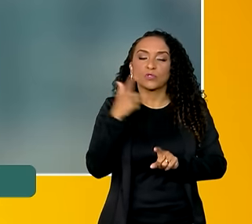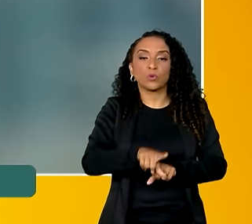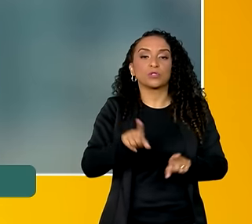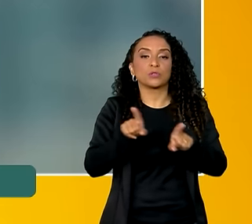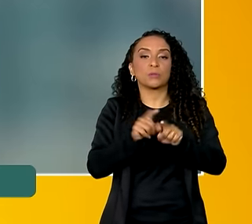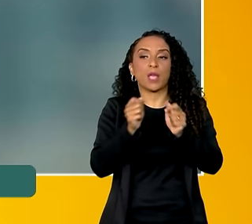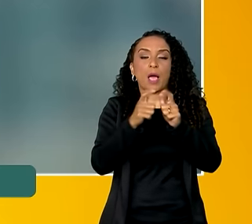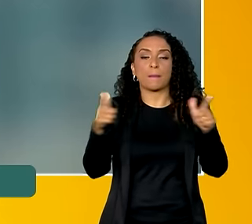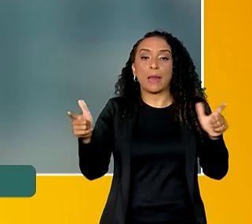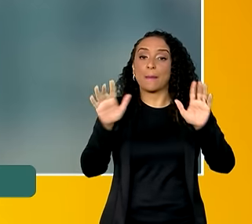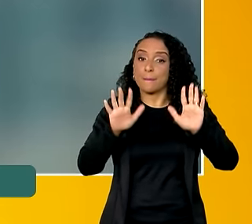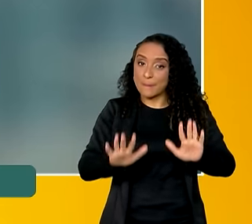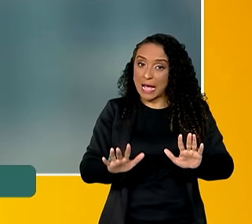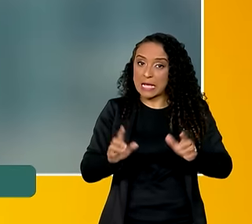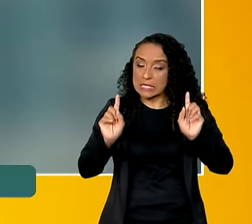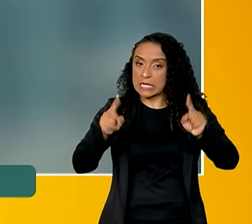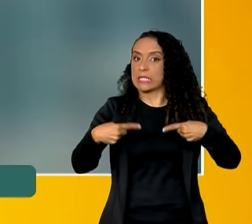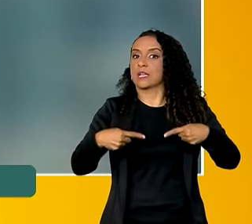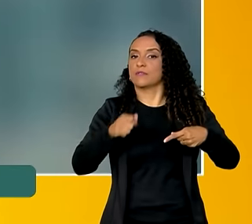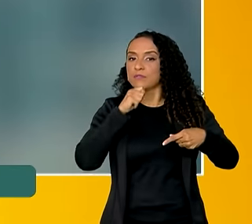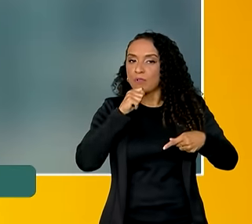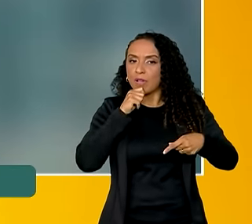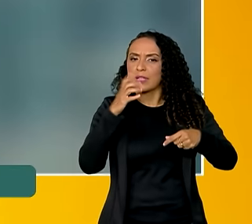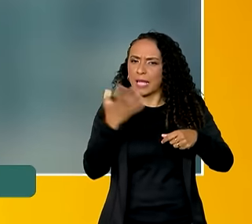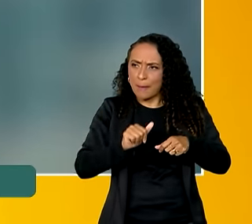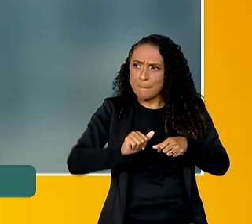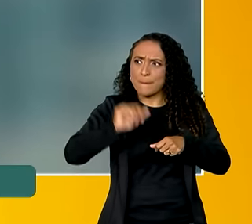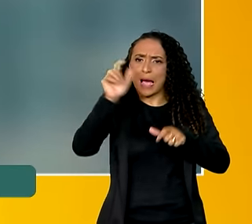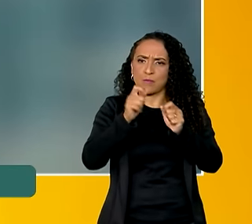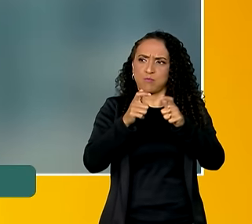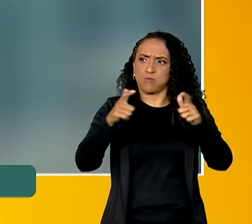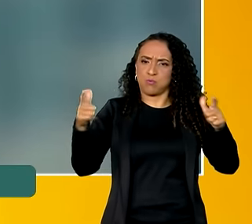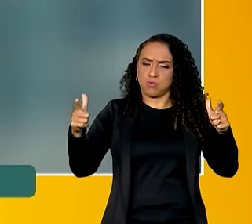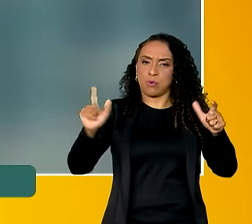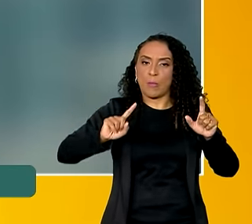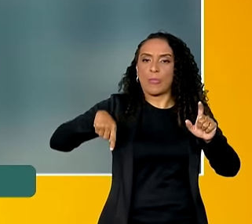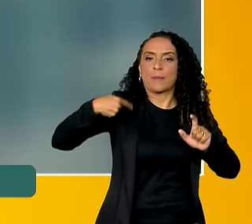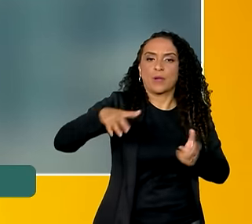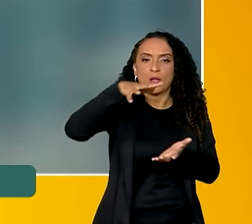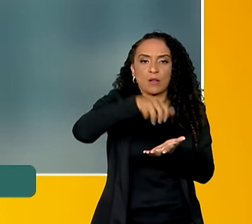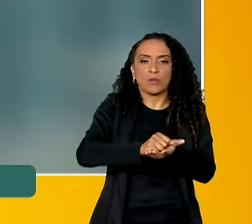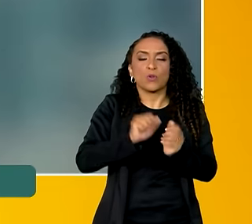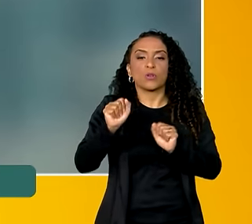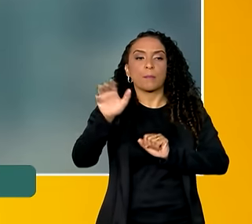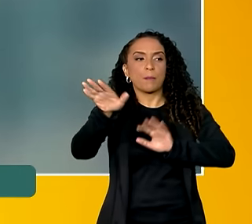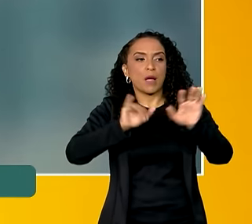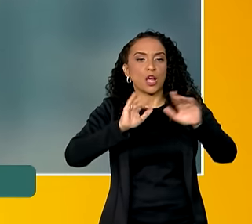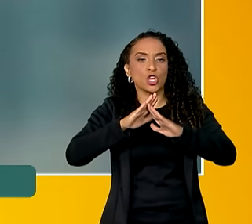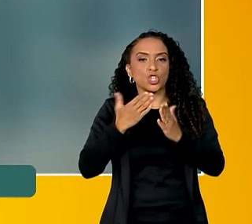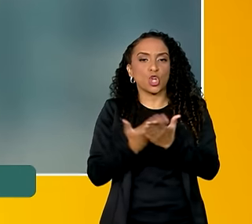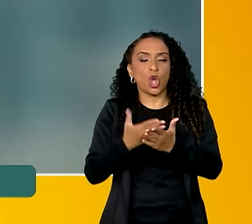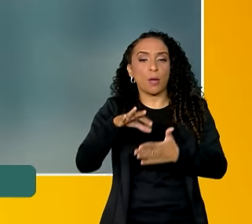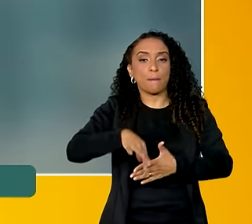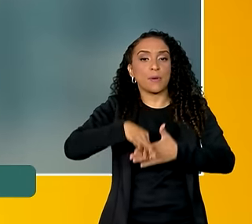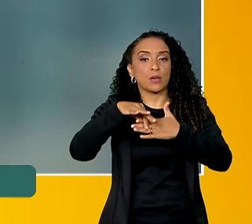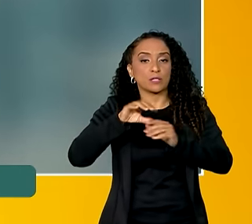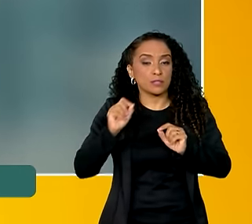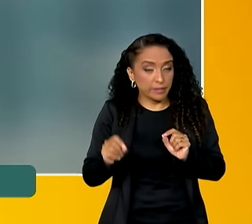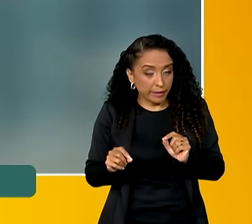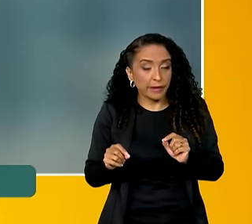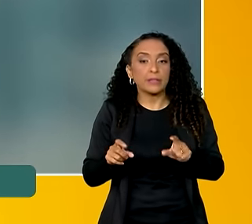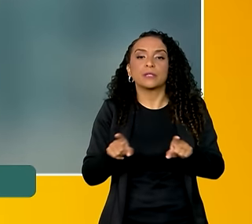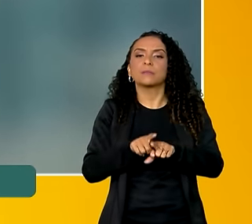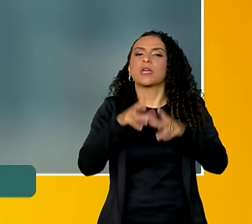ampliar, mas ainda é um grande desafio, queremos ampliar mais na próxima adesão, para as chamadas escolas prioritárias. Vamos,